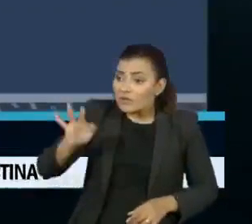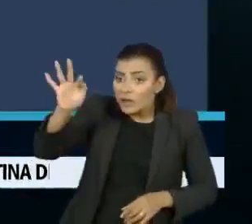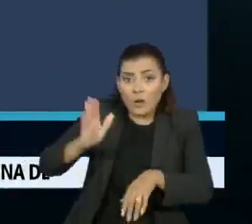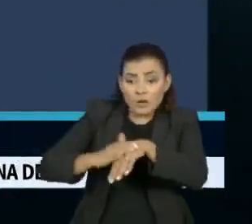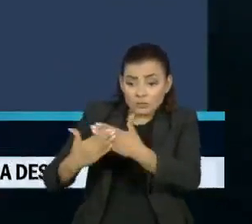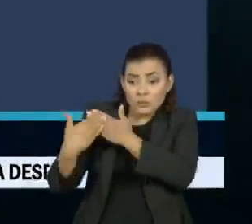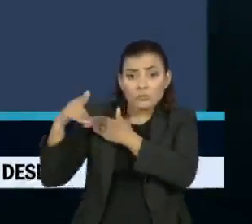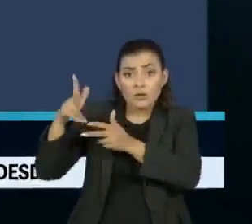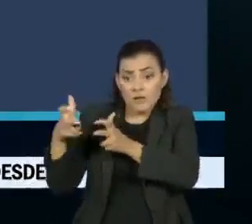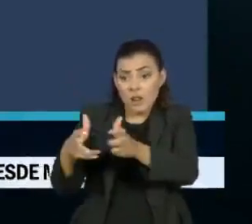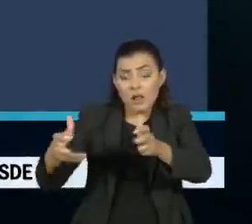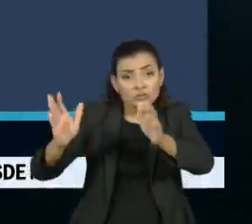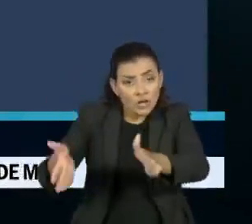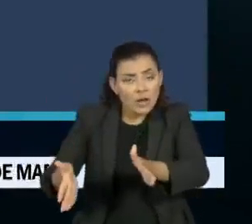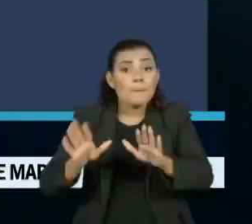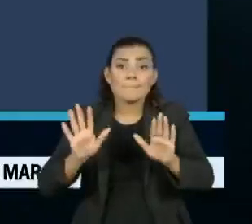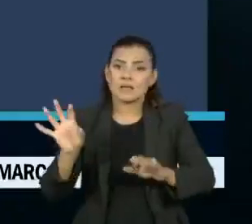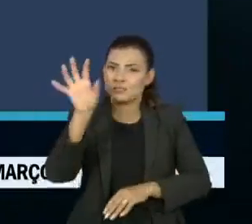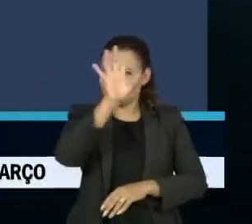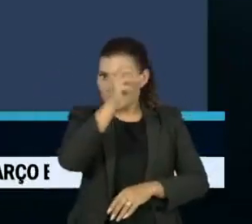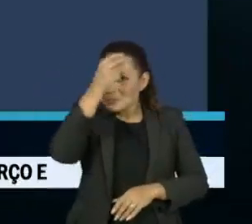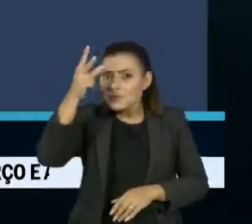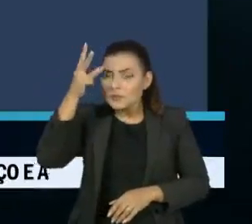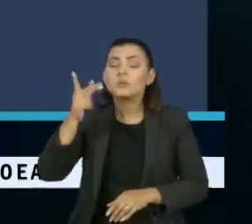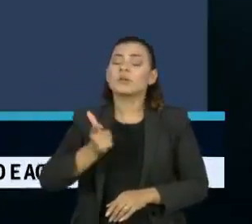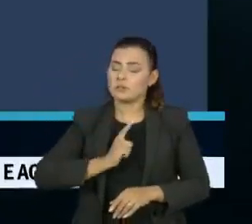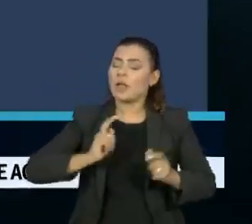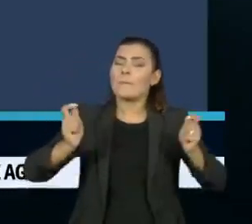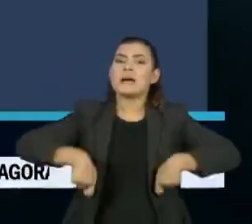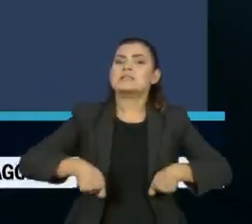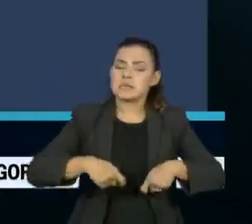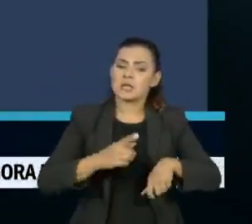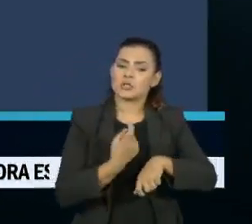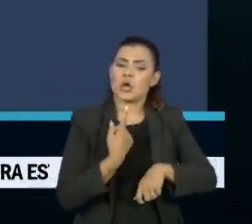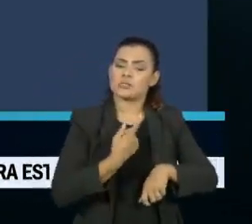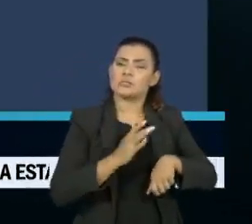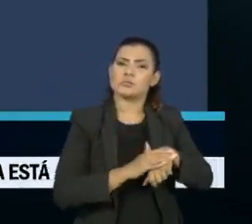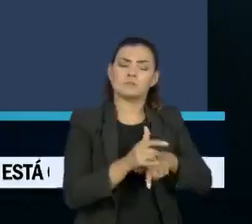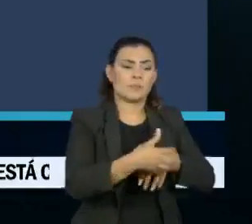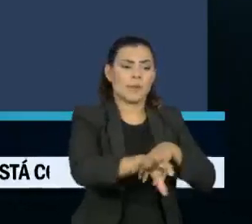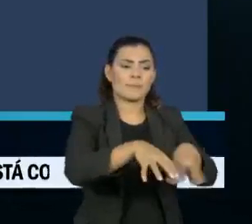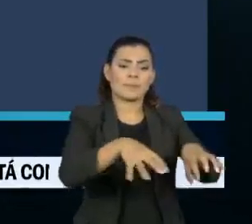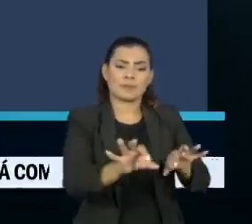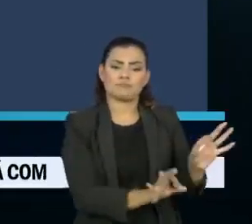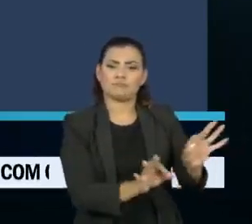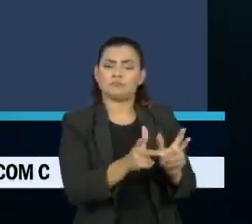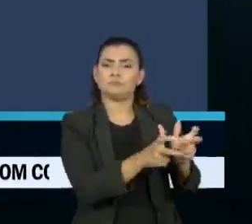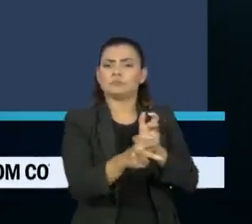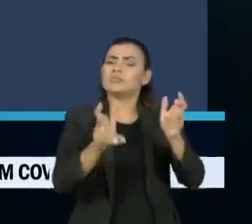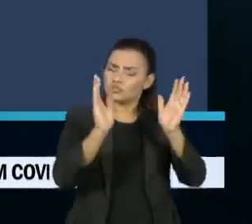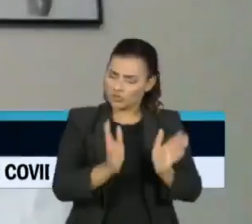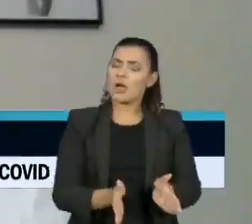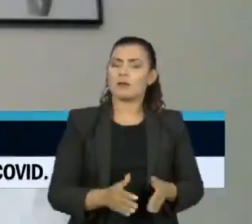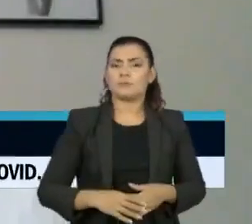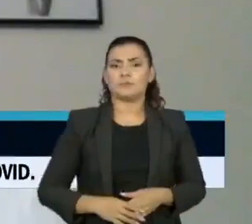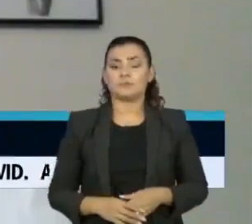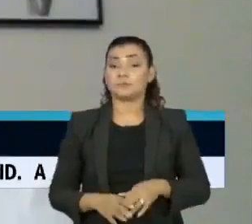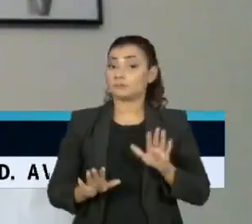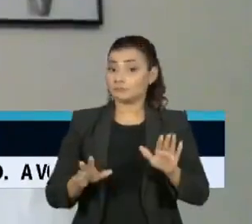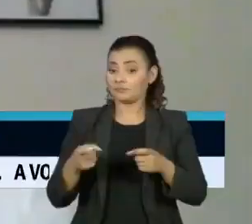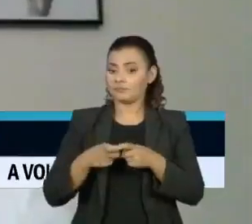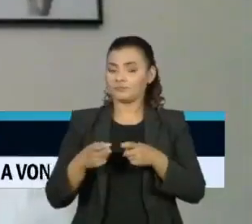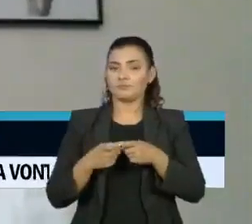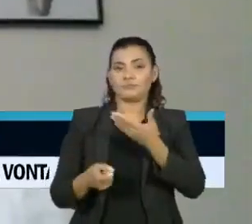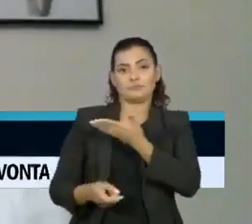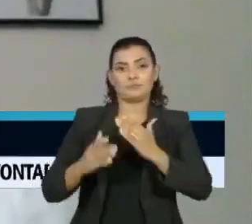o Programa Nacional de Imunização, os estados e municípios têm competência para adaptar a mobilização nacional às realidades locais. Para este